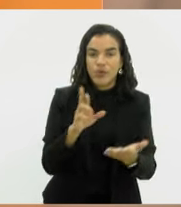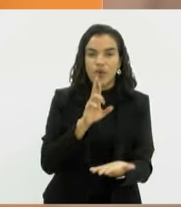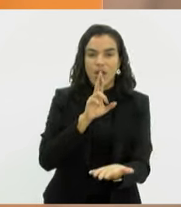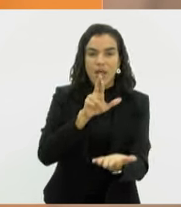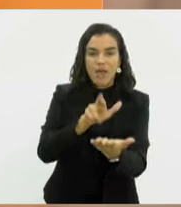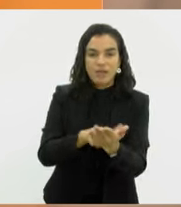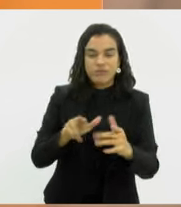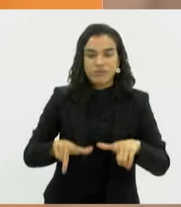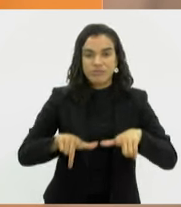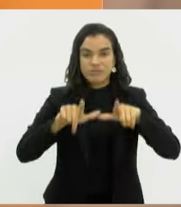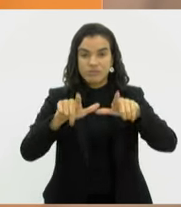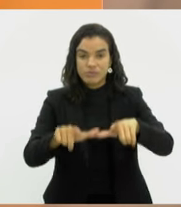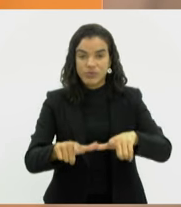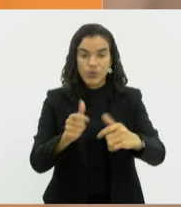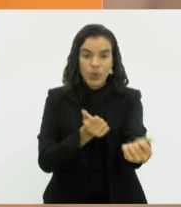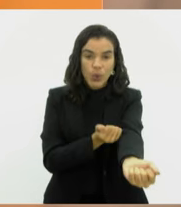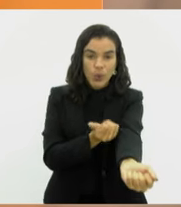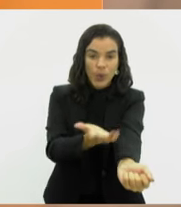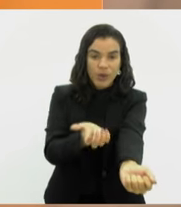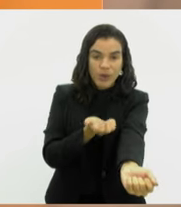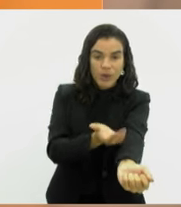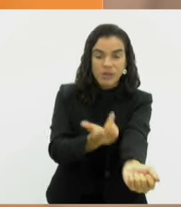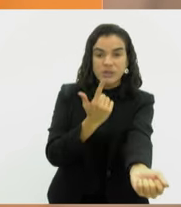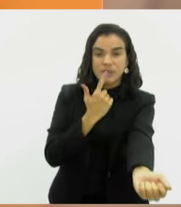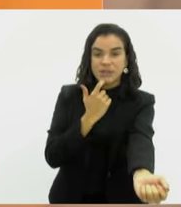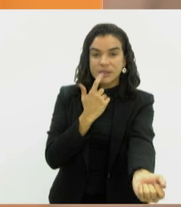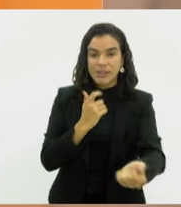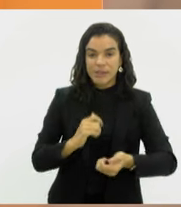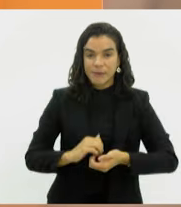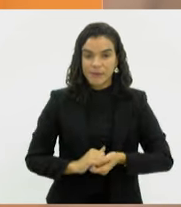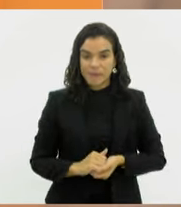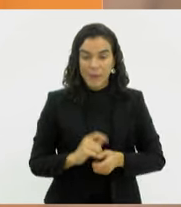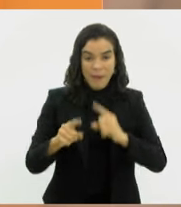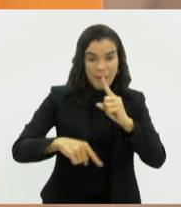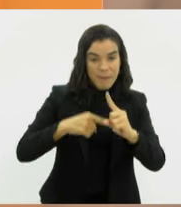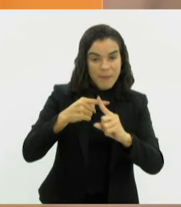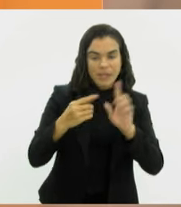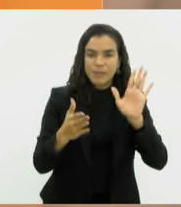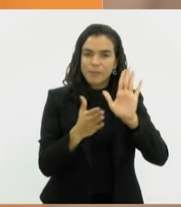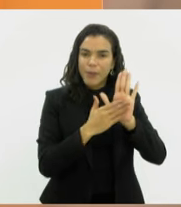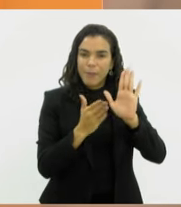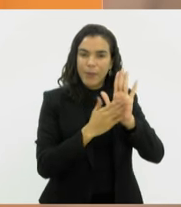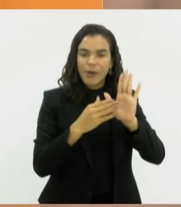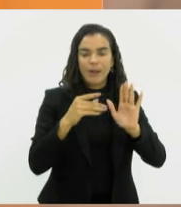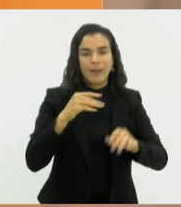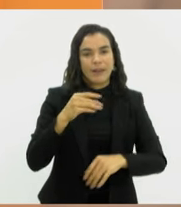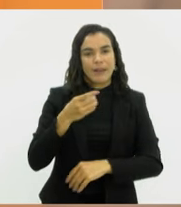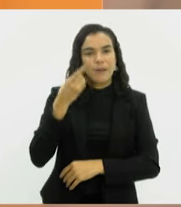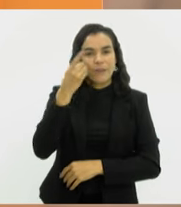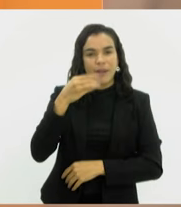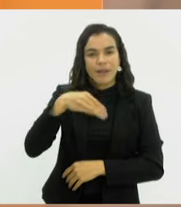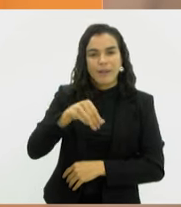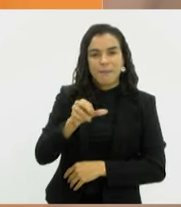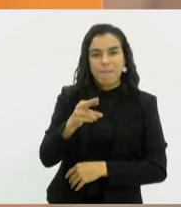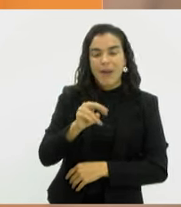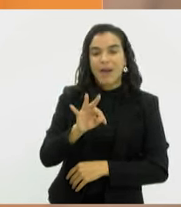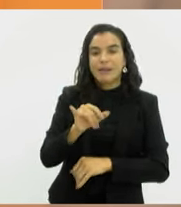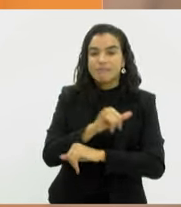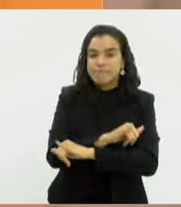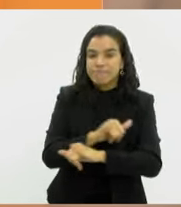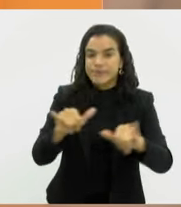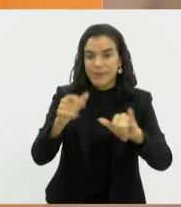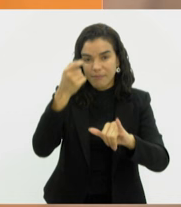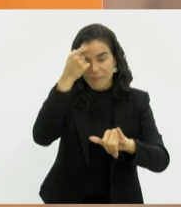dos exames dos doadores de sangue. Além da proposta da deputada Marta Rocha, que cria a campanha